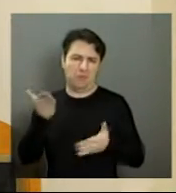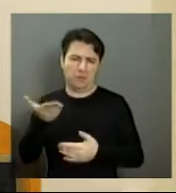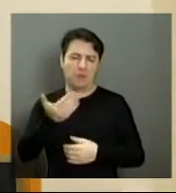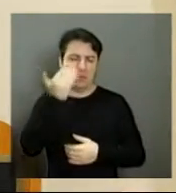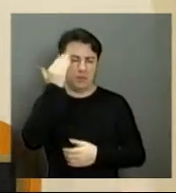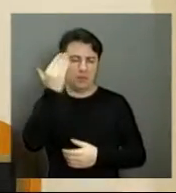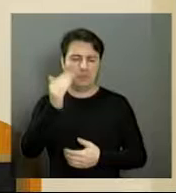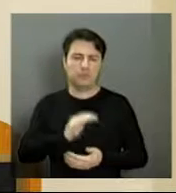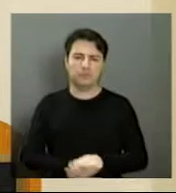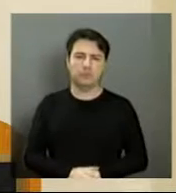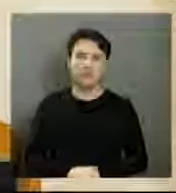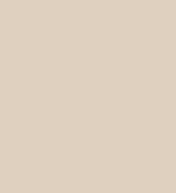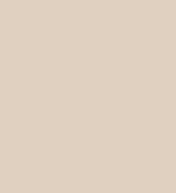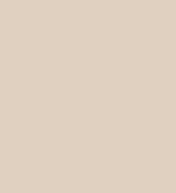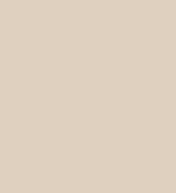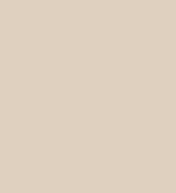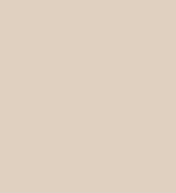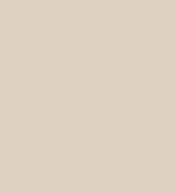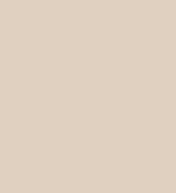Muito obrigada.